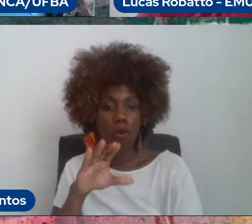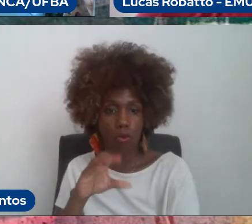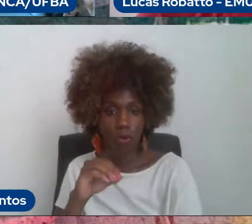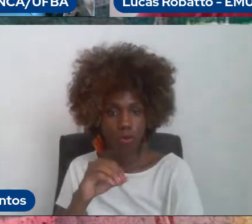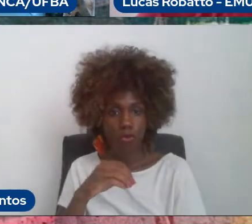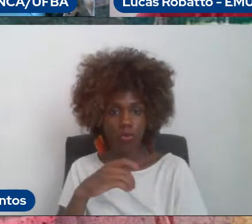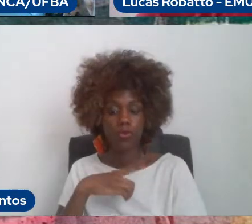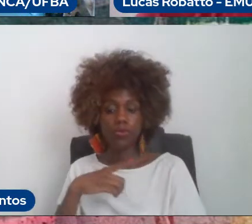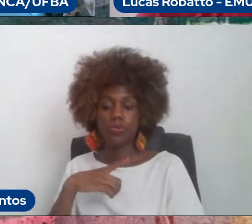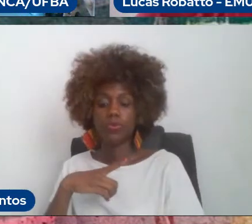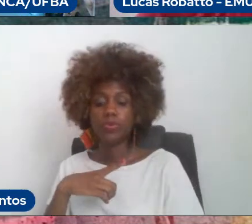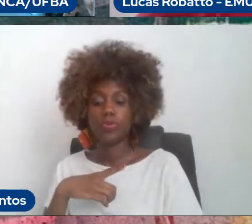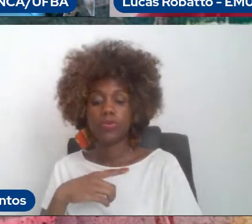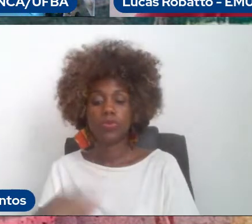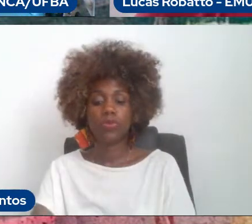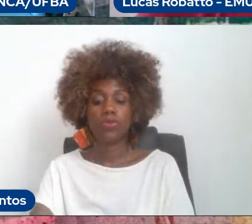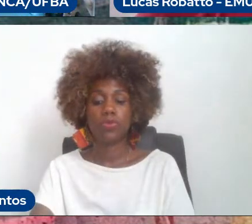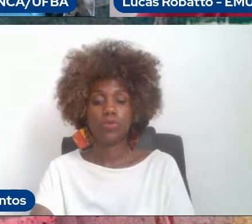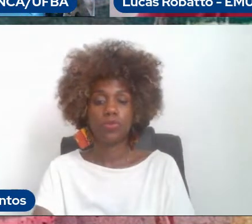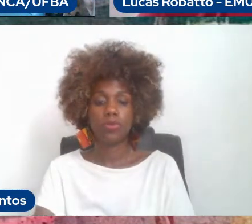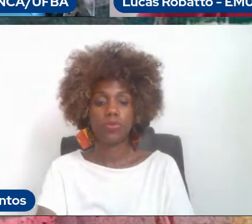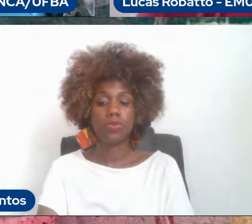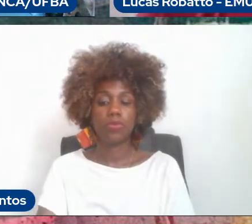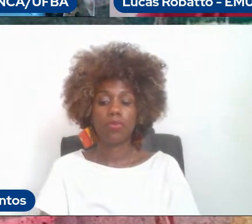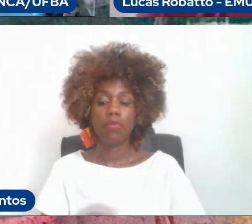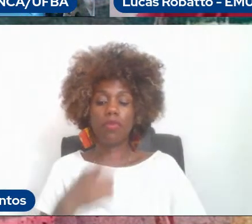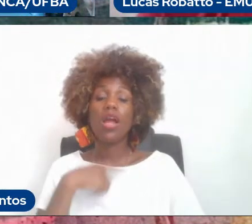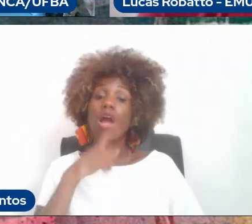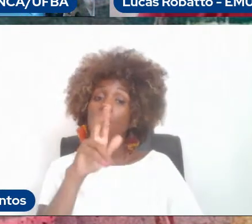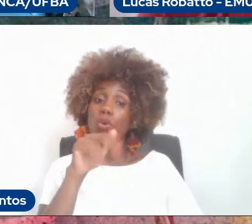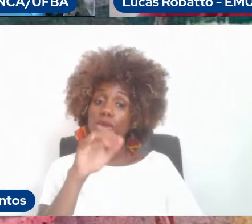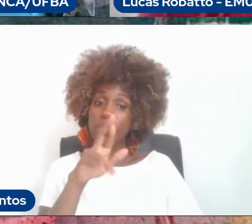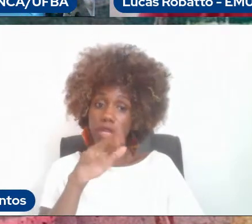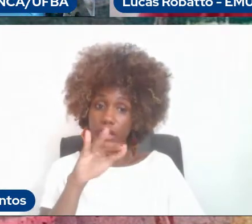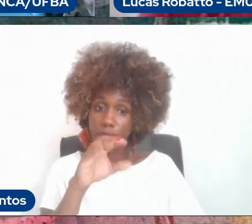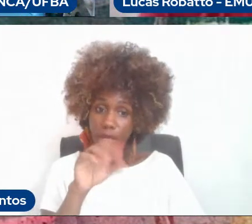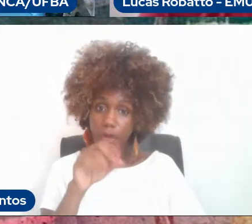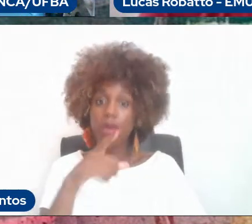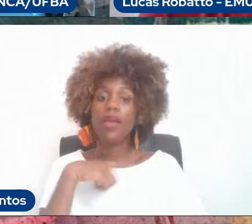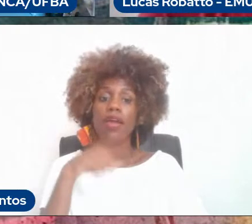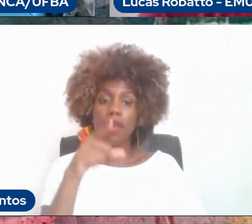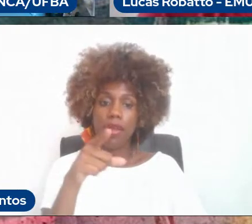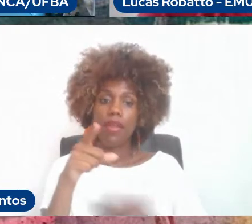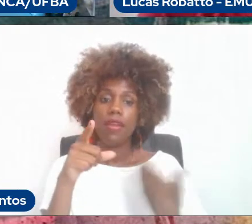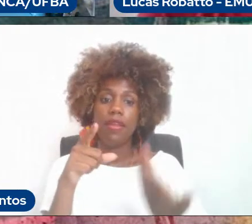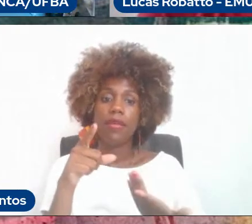da Unirio. é de